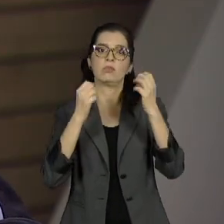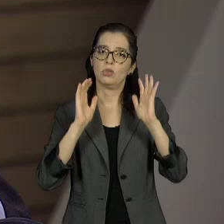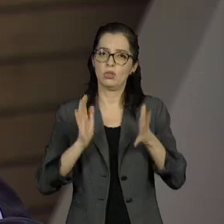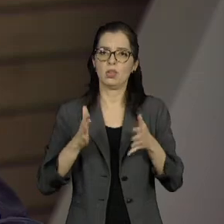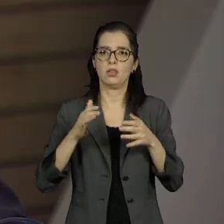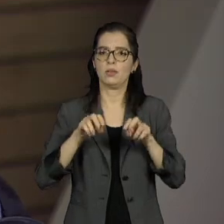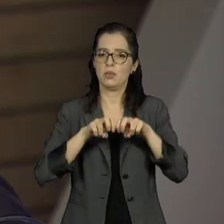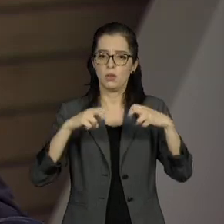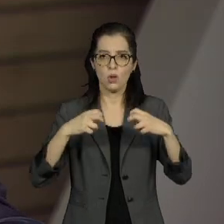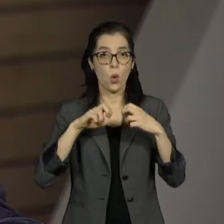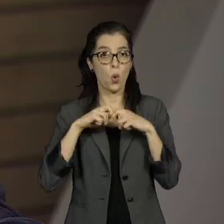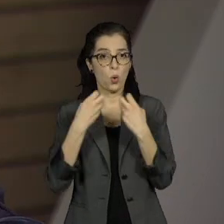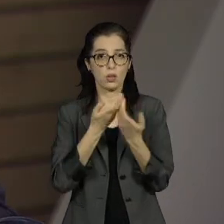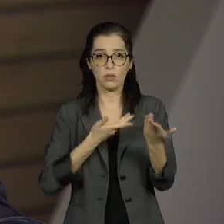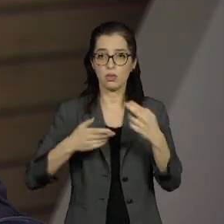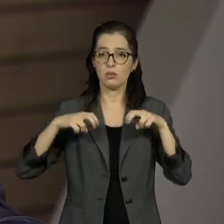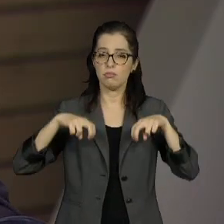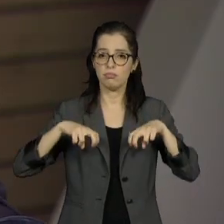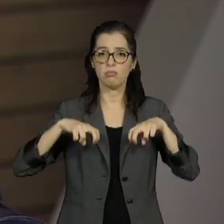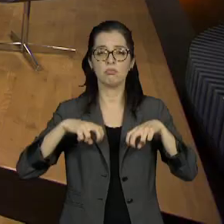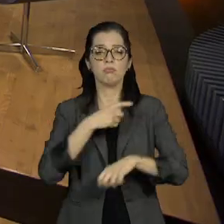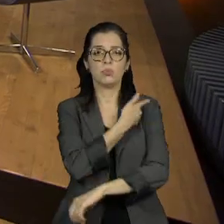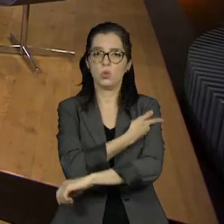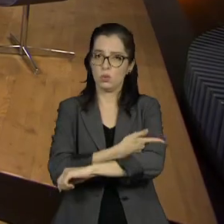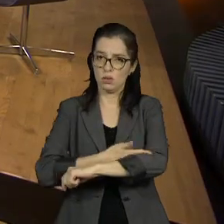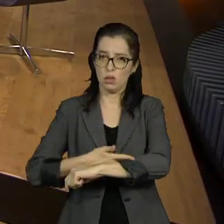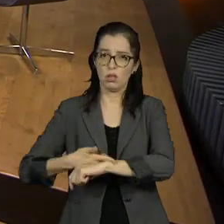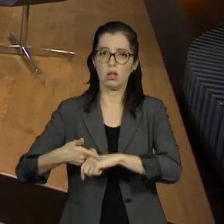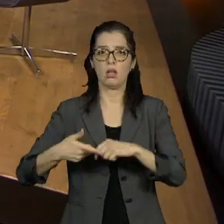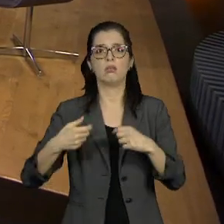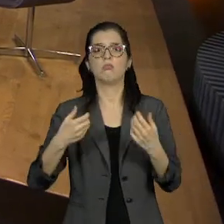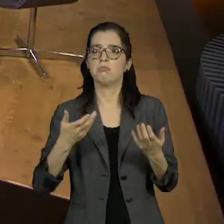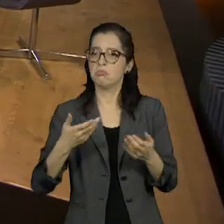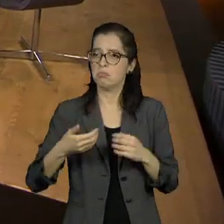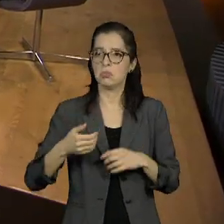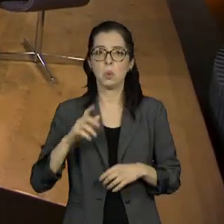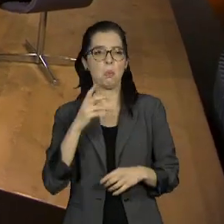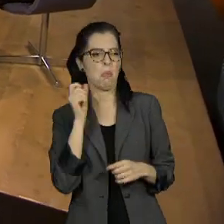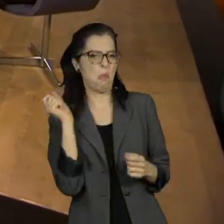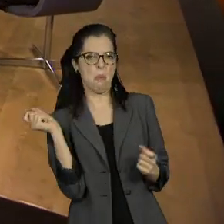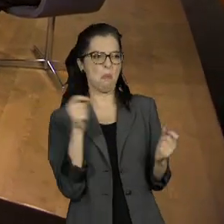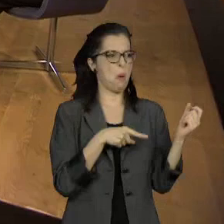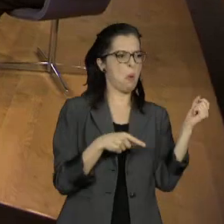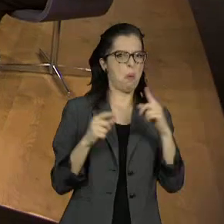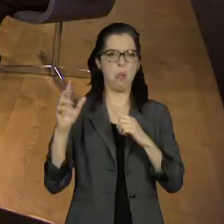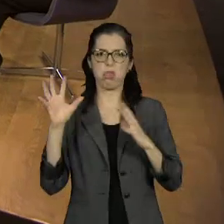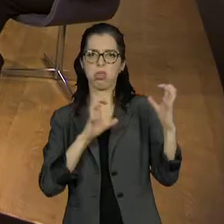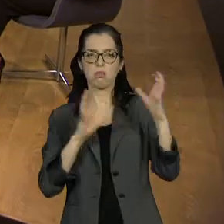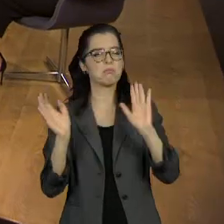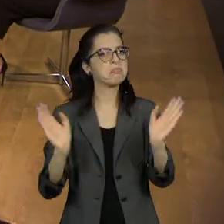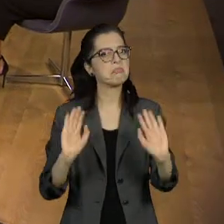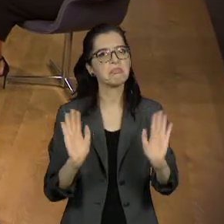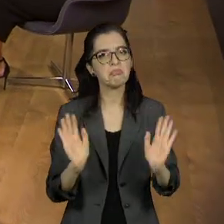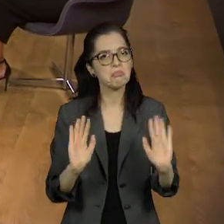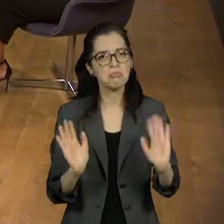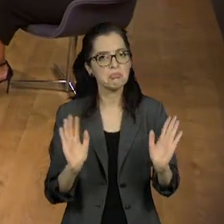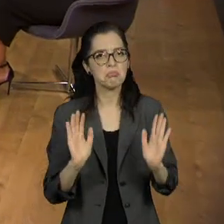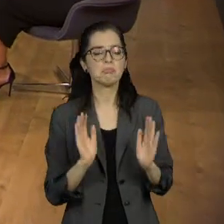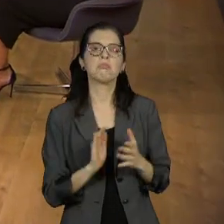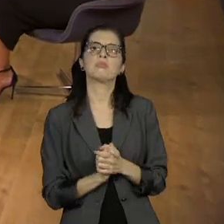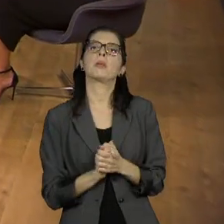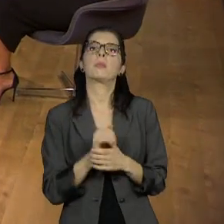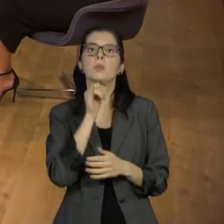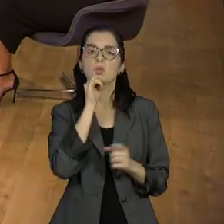manter esse discurso, de que vão fazer uma campanha aqui. Obviamente que quando você está numa disputa entre duas pessoas, é natural que alguns,